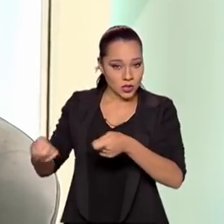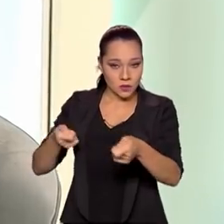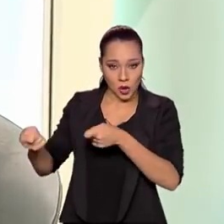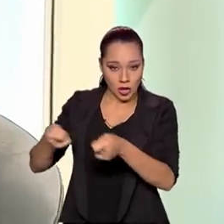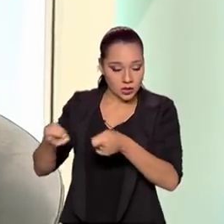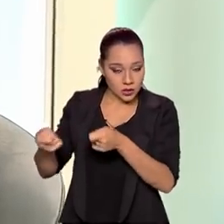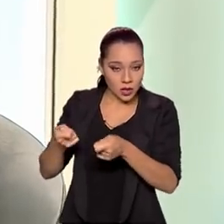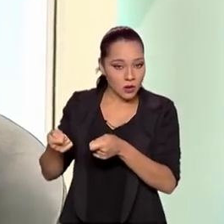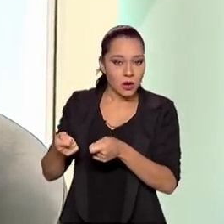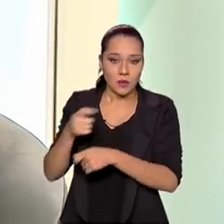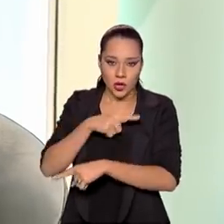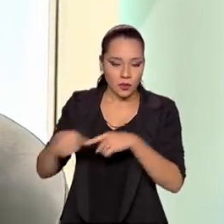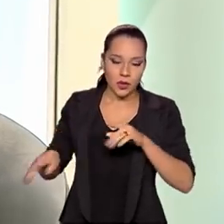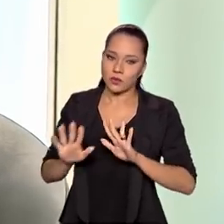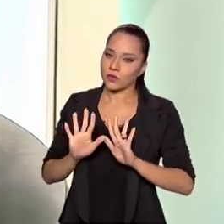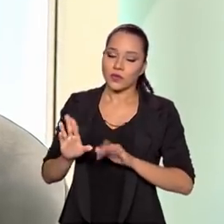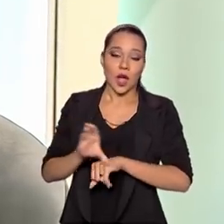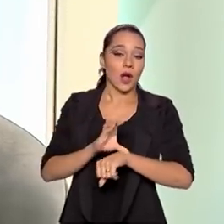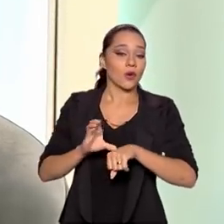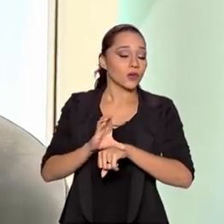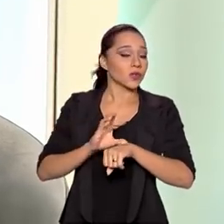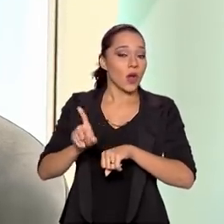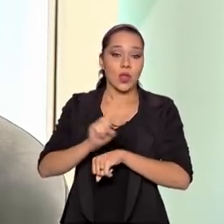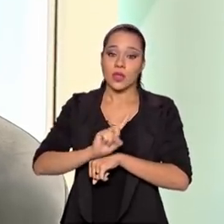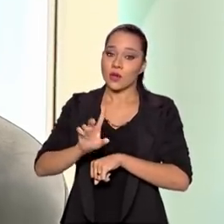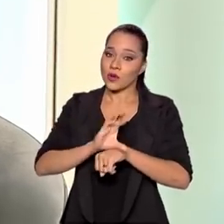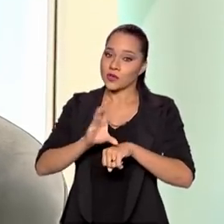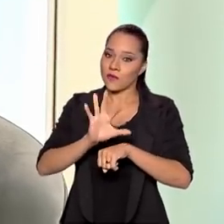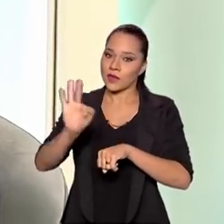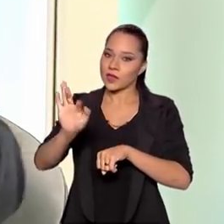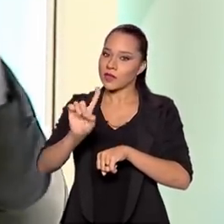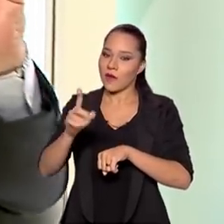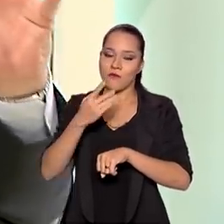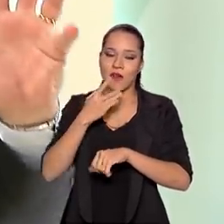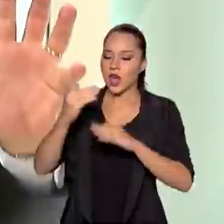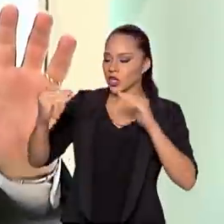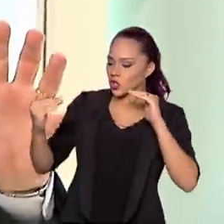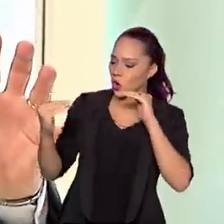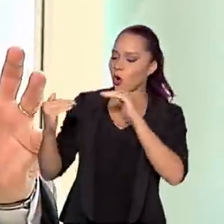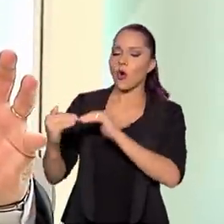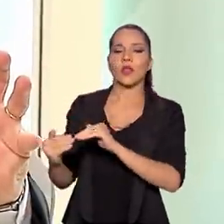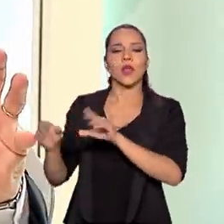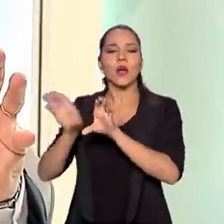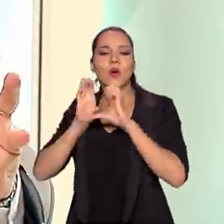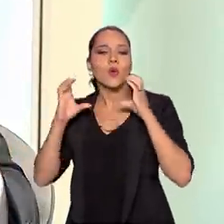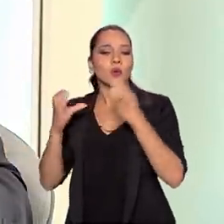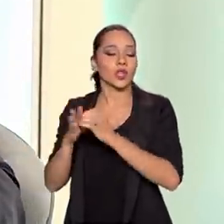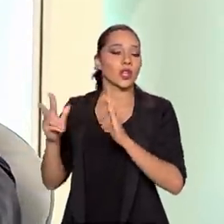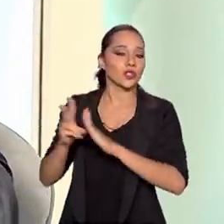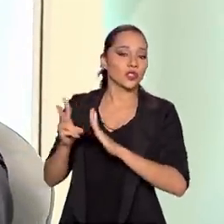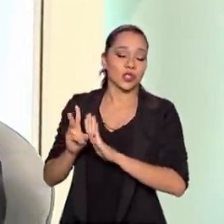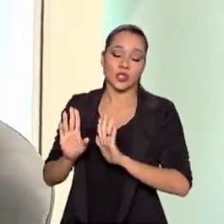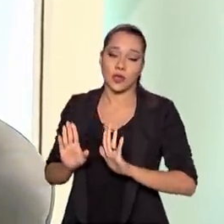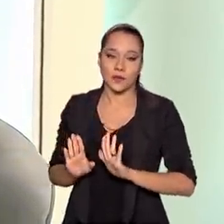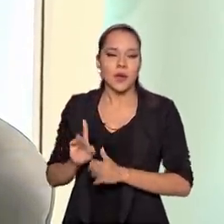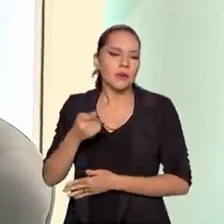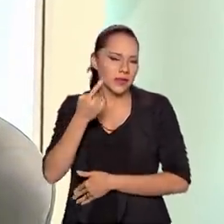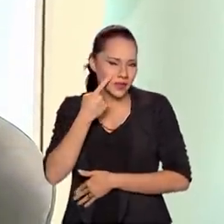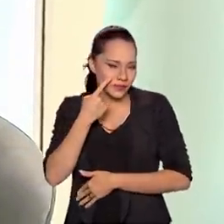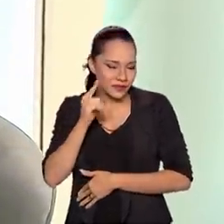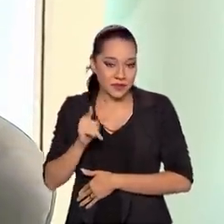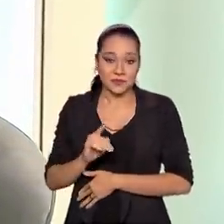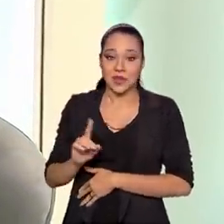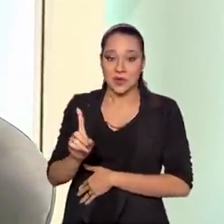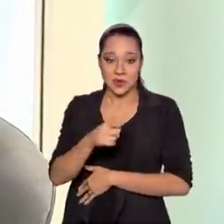automaticamente está proibida. A nossa Constituição não fala em anuência das comunidades indígenas. Mas veja você que interessante.